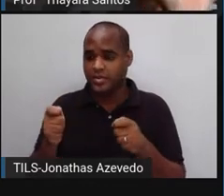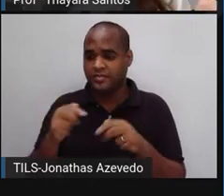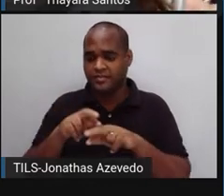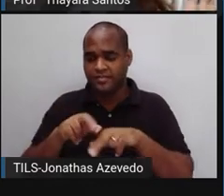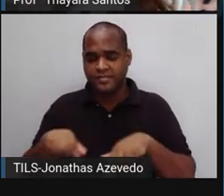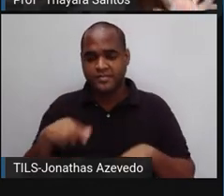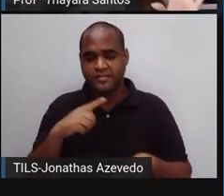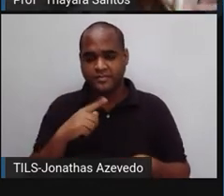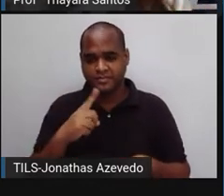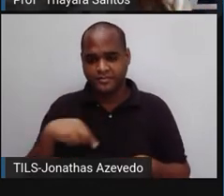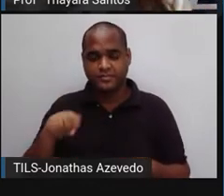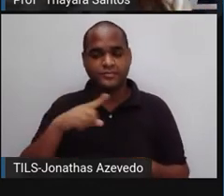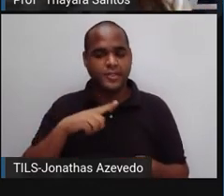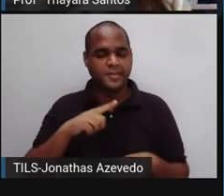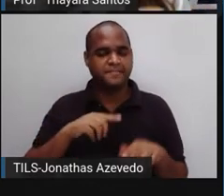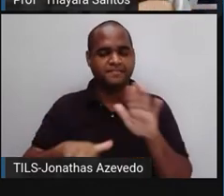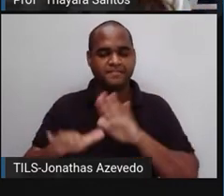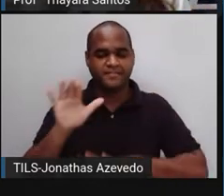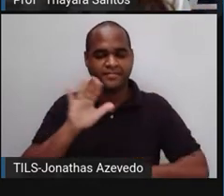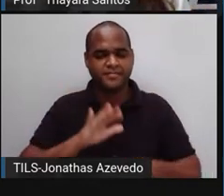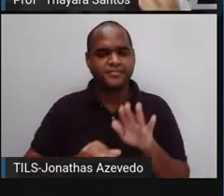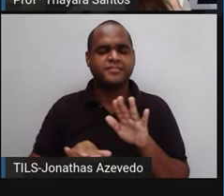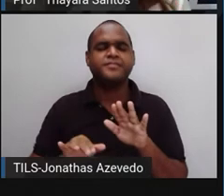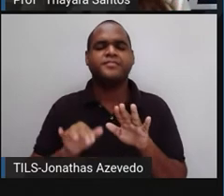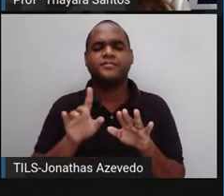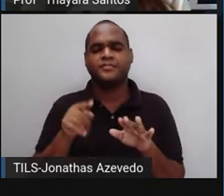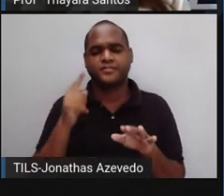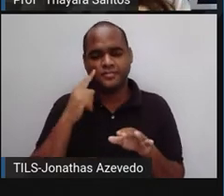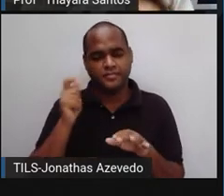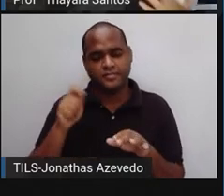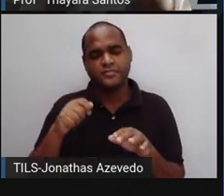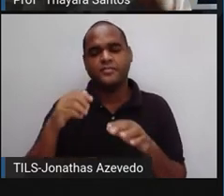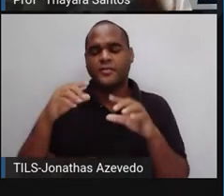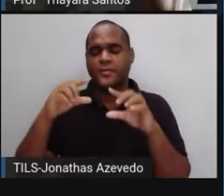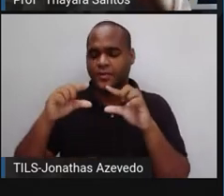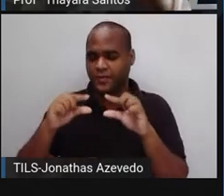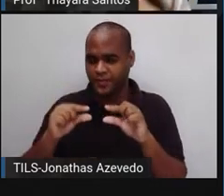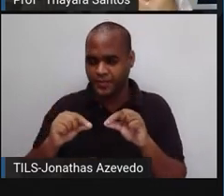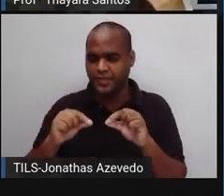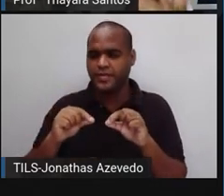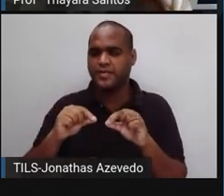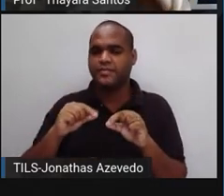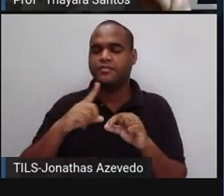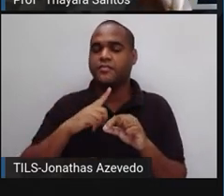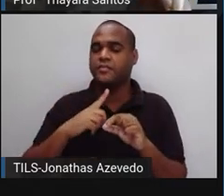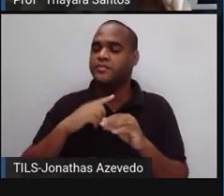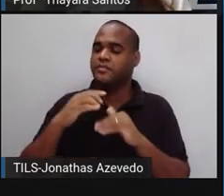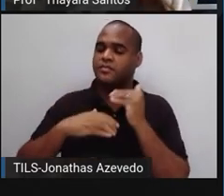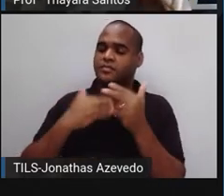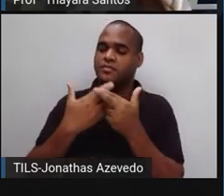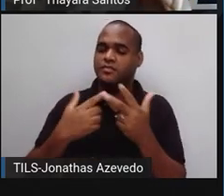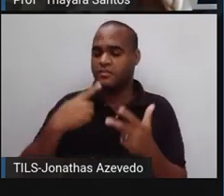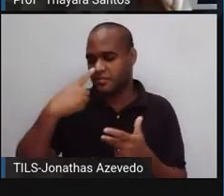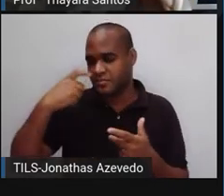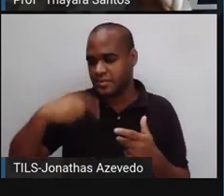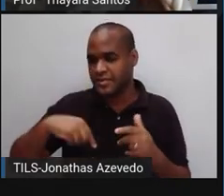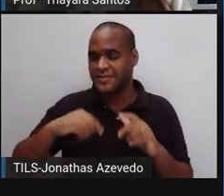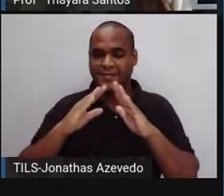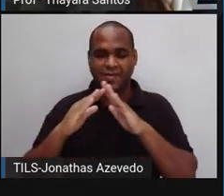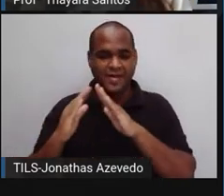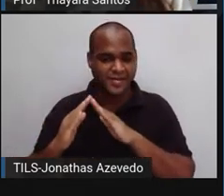Então, a gente tem que ter esse cuidado. E isso daí já vai reduzir muito a produção de lixo na nossa casa.